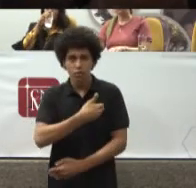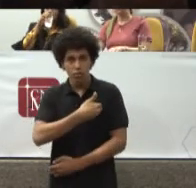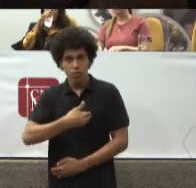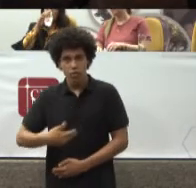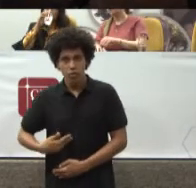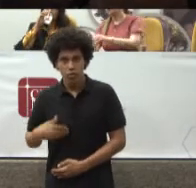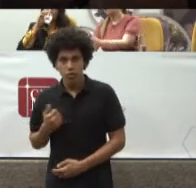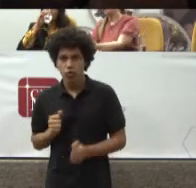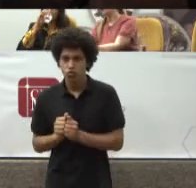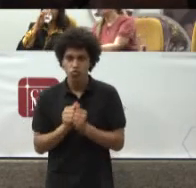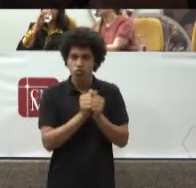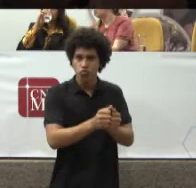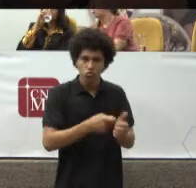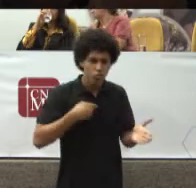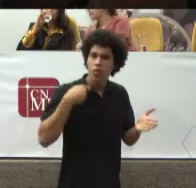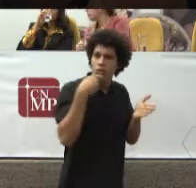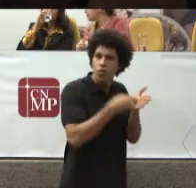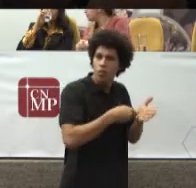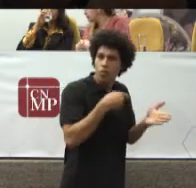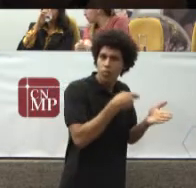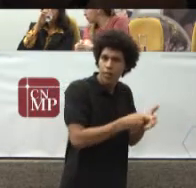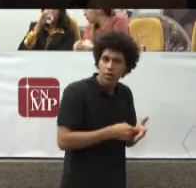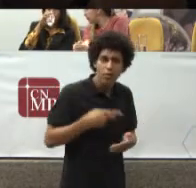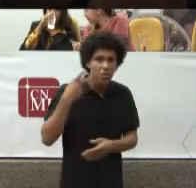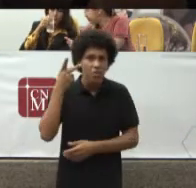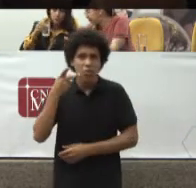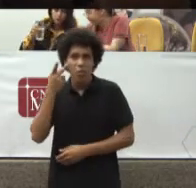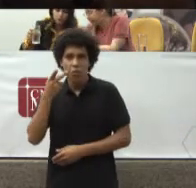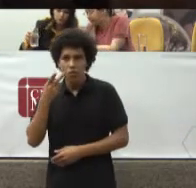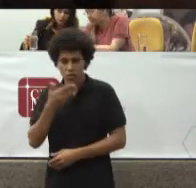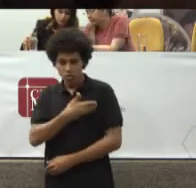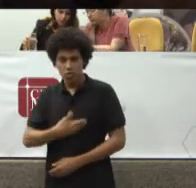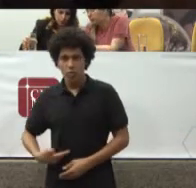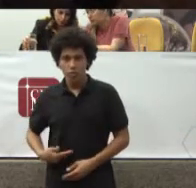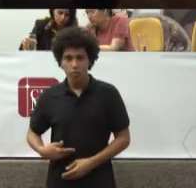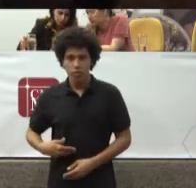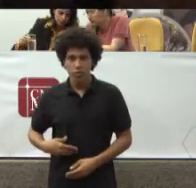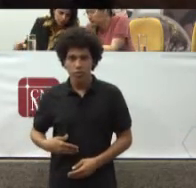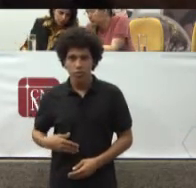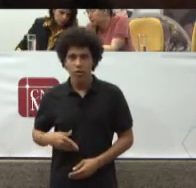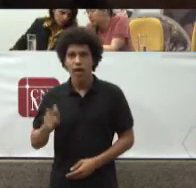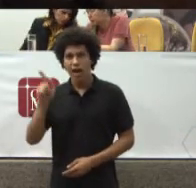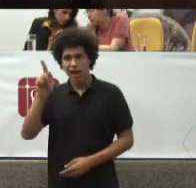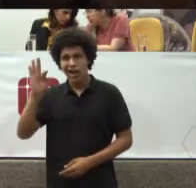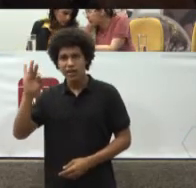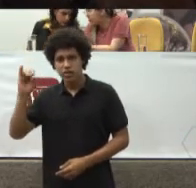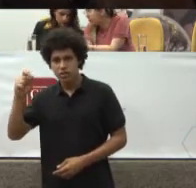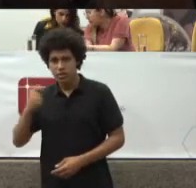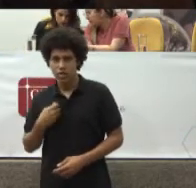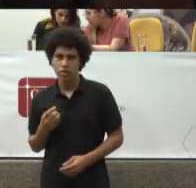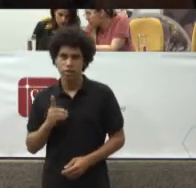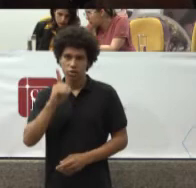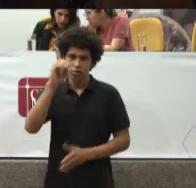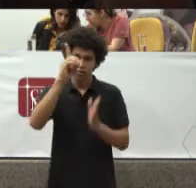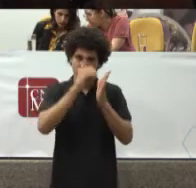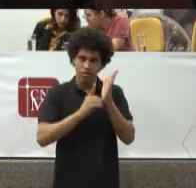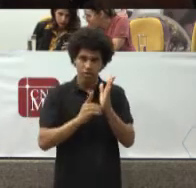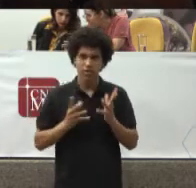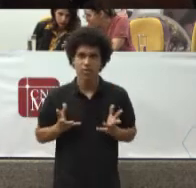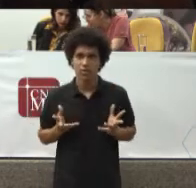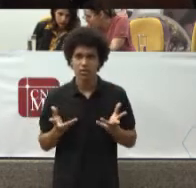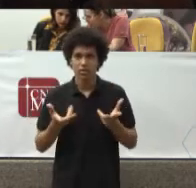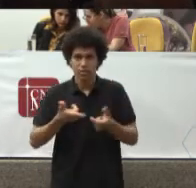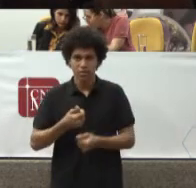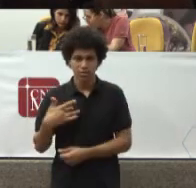Na cobrança Da política Pública De garantia Do direito A saúde Porque é dever Do Ministério Público Como nós